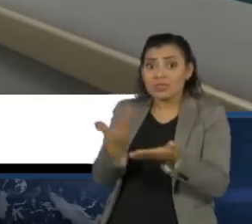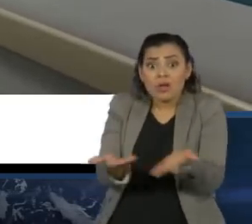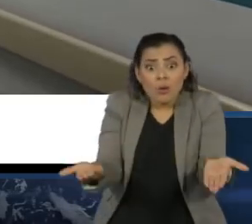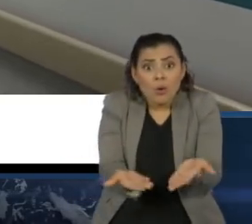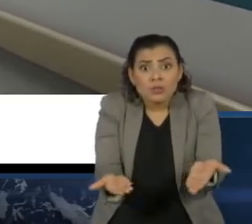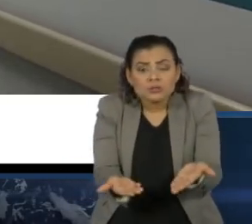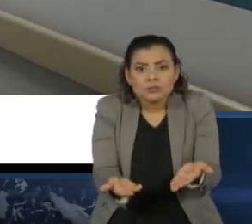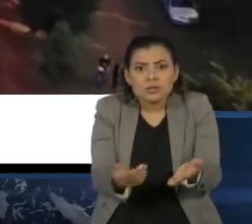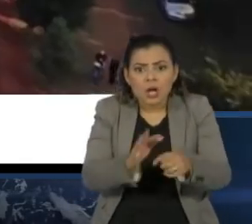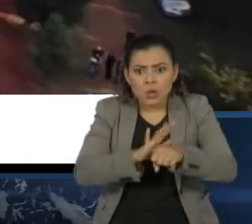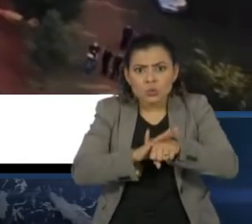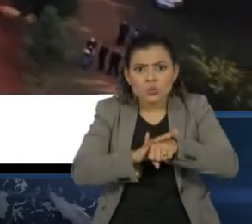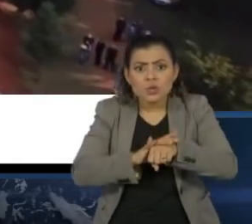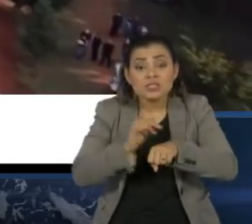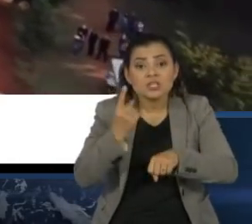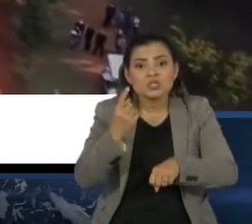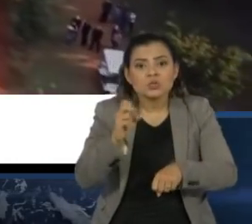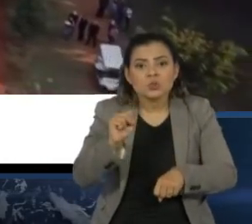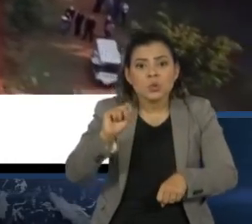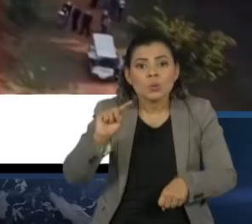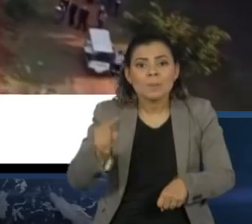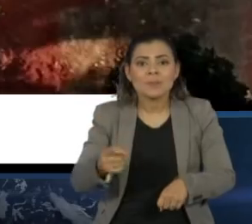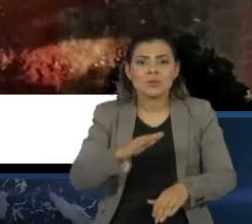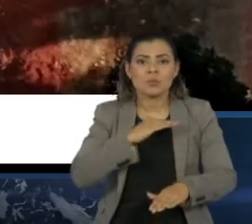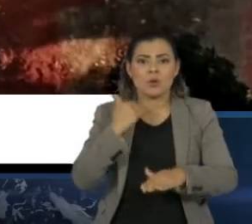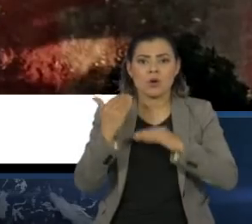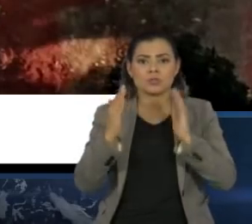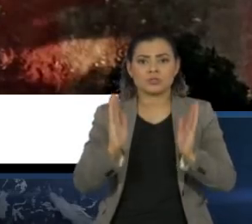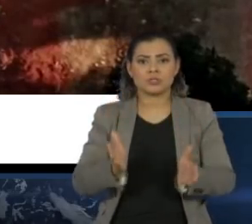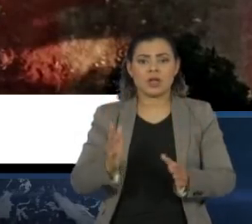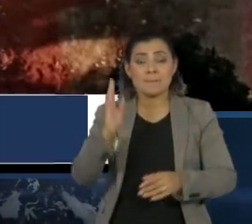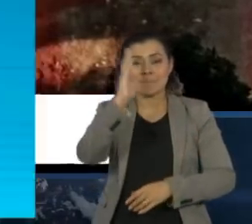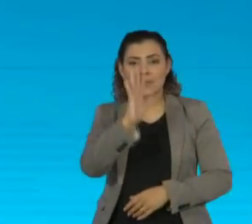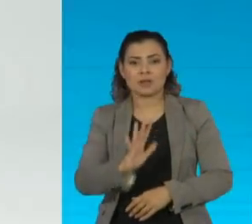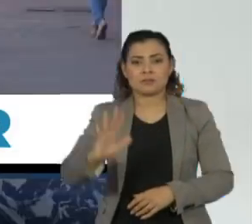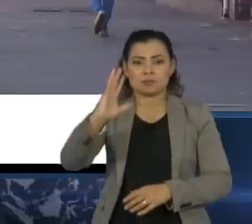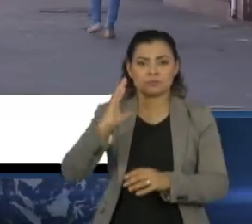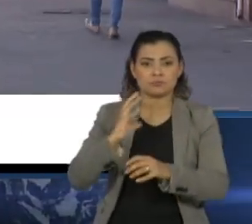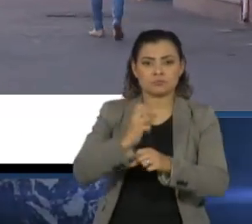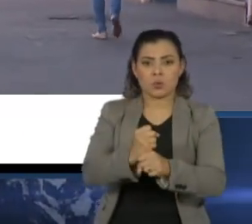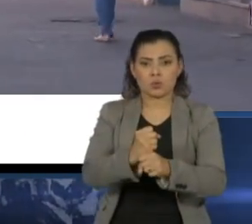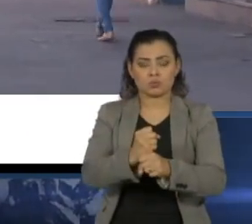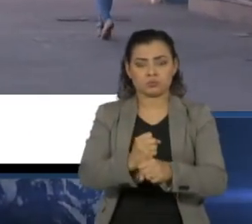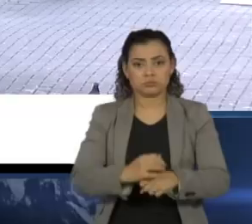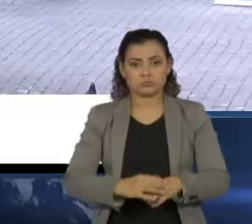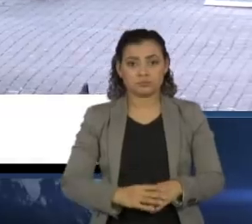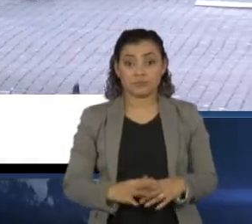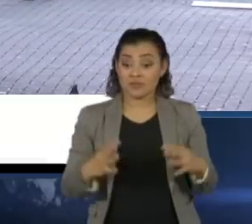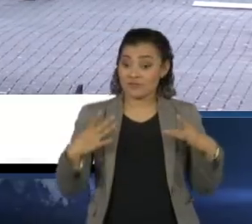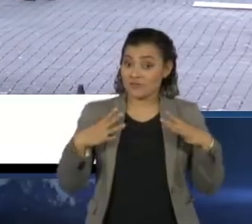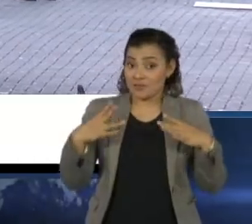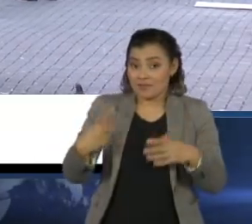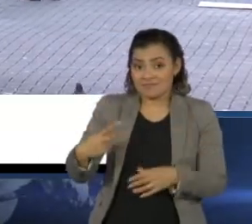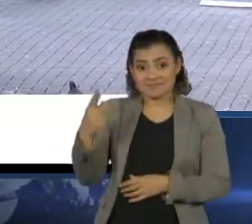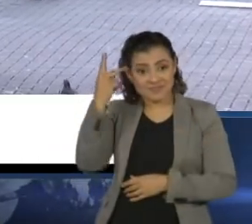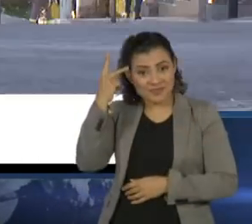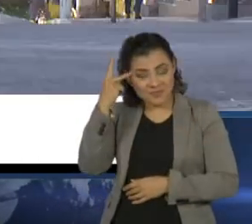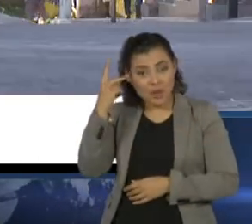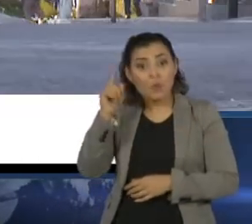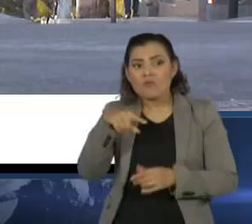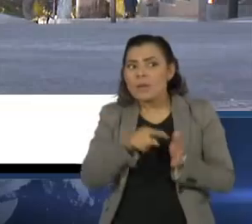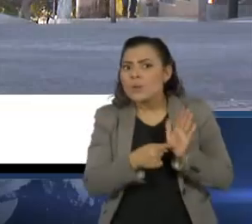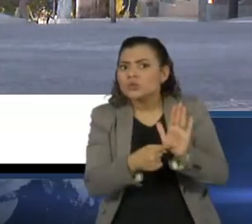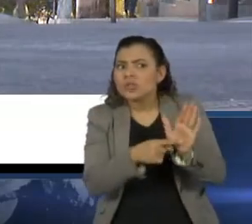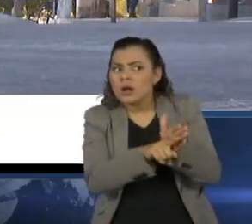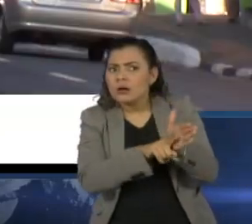e doença faz mais de 18 mil vítimas fatais em todo o país. Feriadão em São Paulo será o termômetro